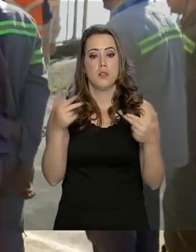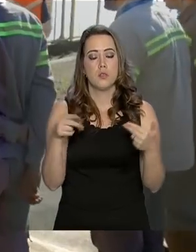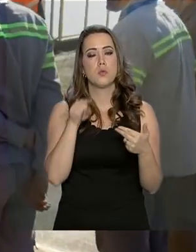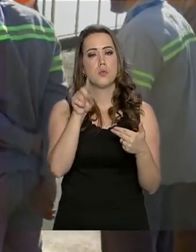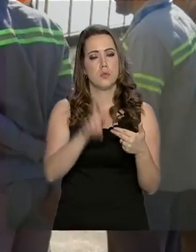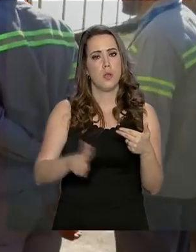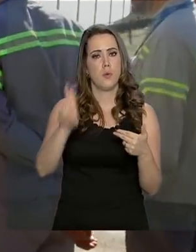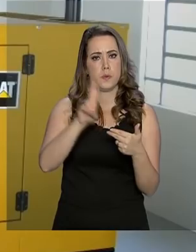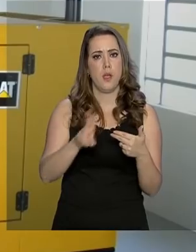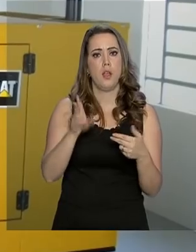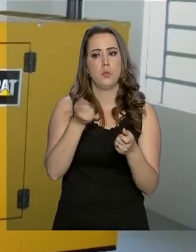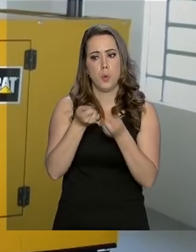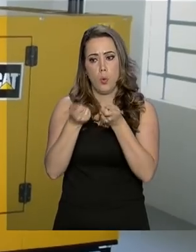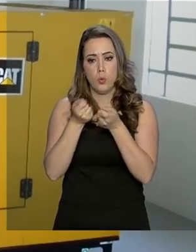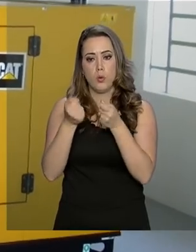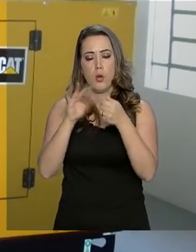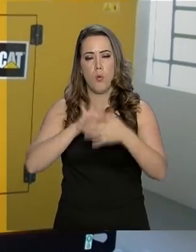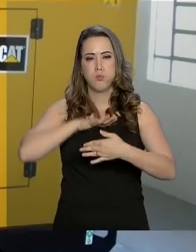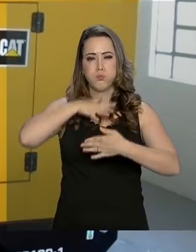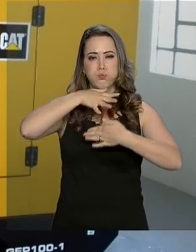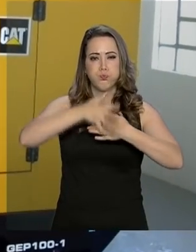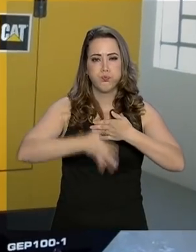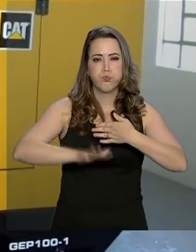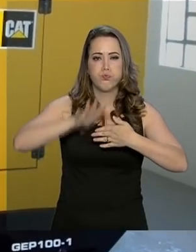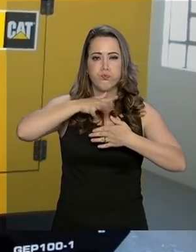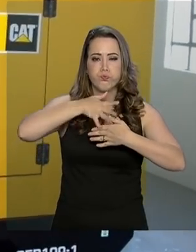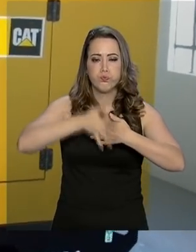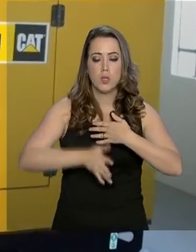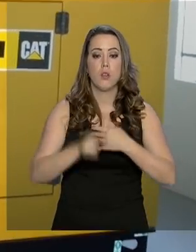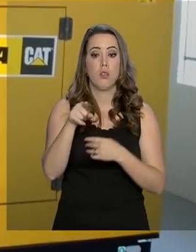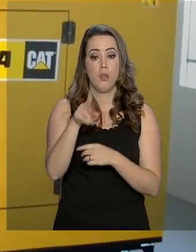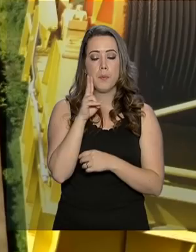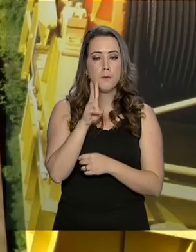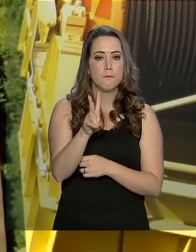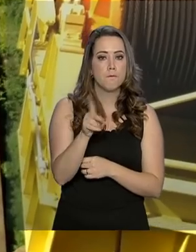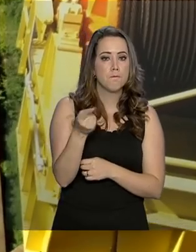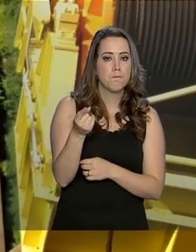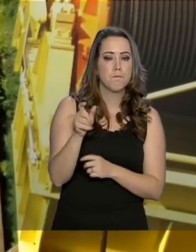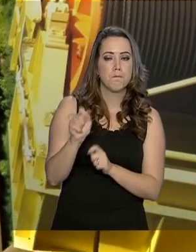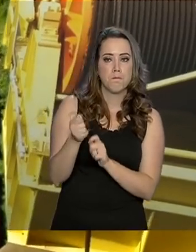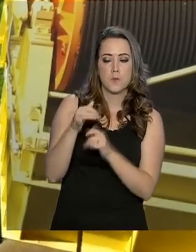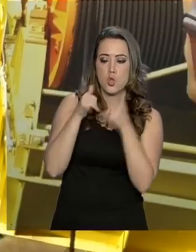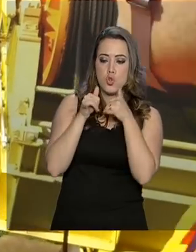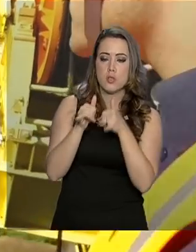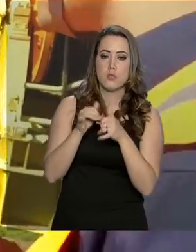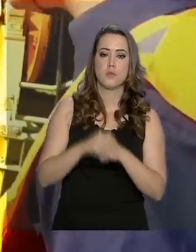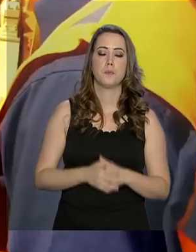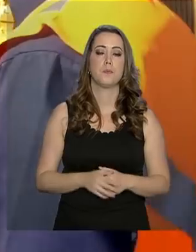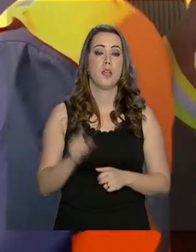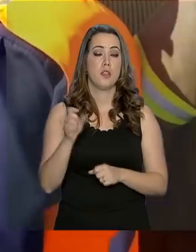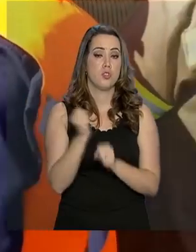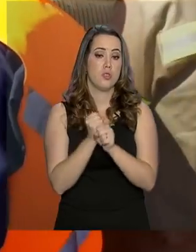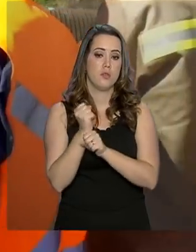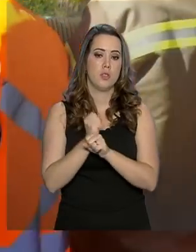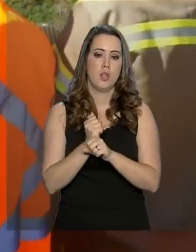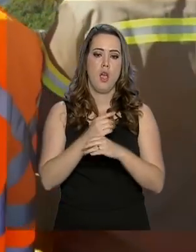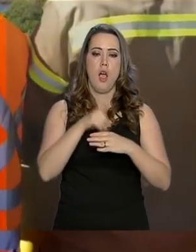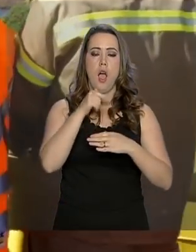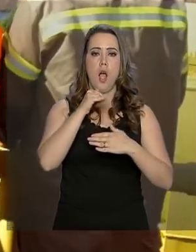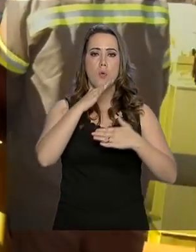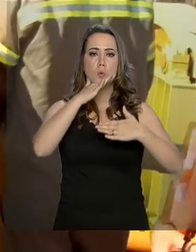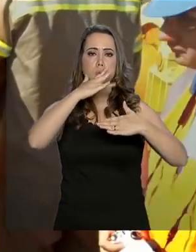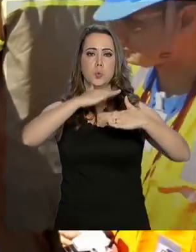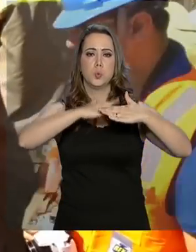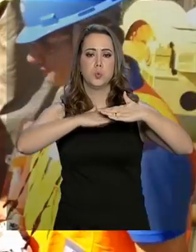usados na barragem. Também checaram os equipamentos, como esse gerador. Nesta época do ano, há menos água por aqui,